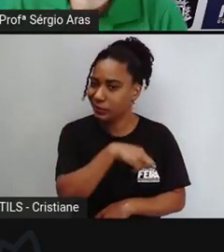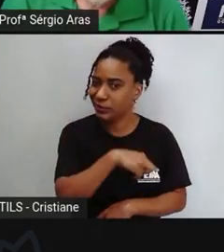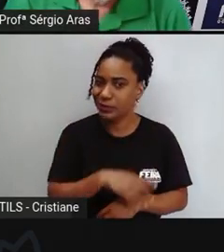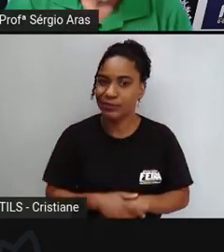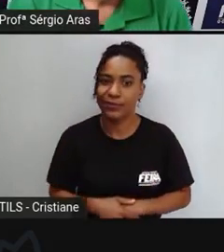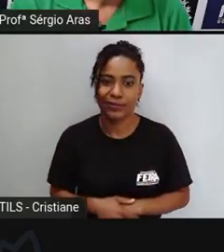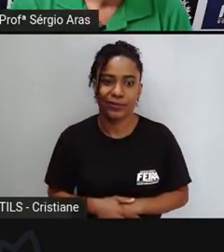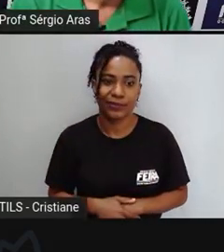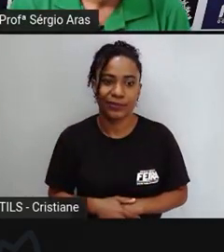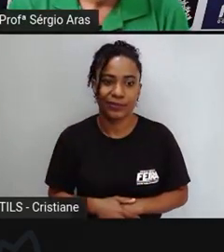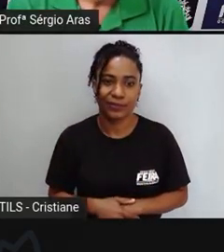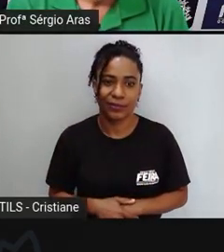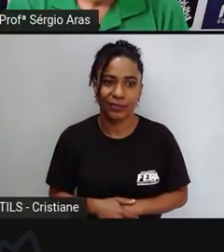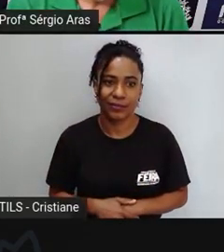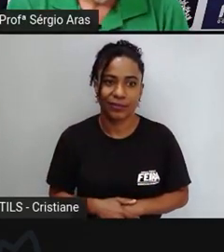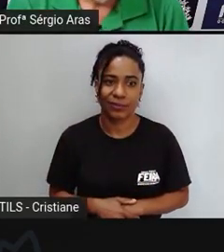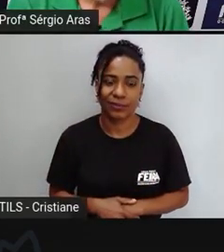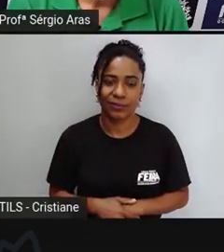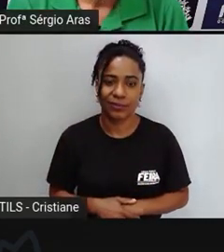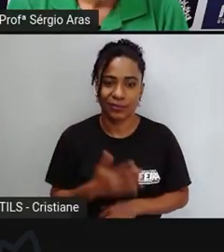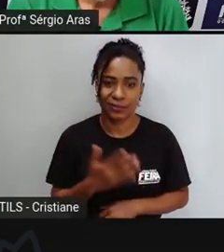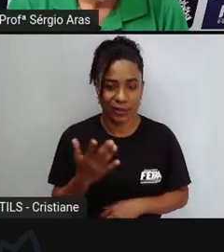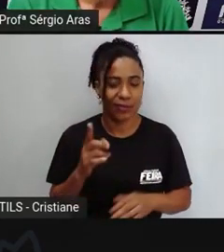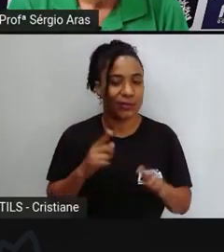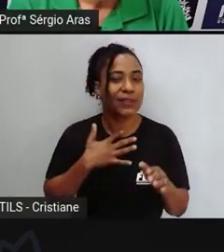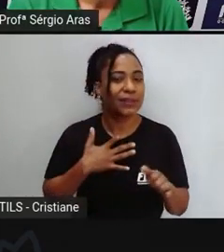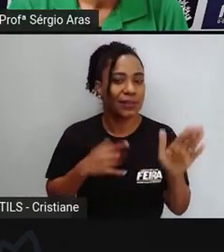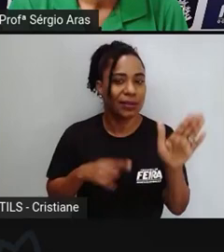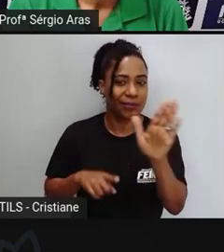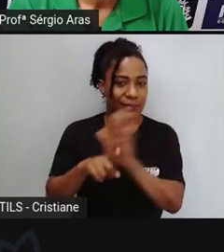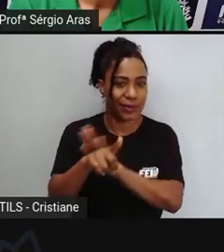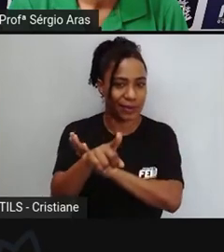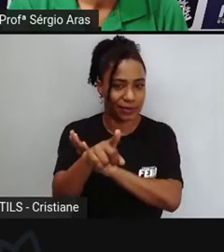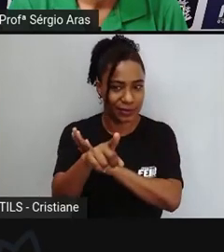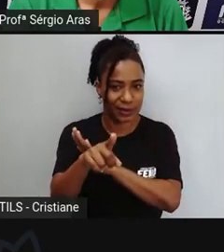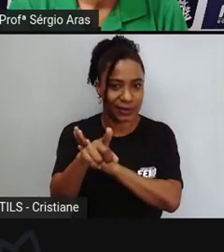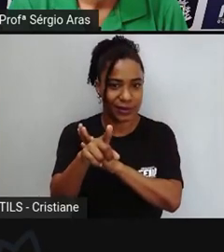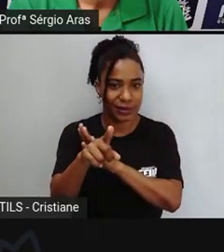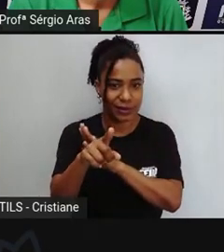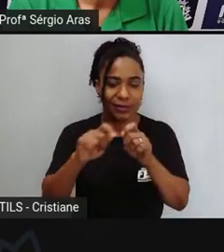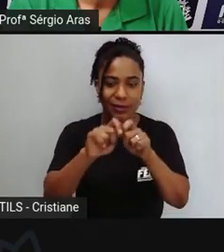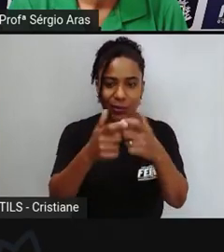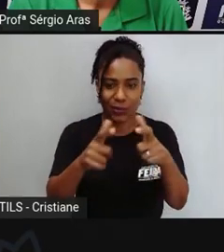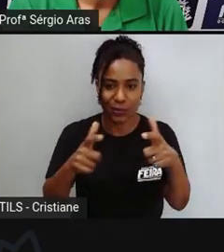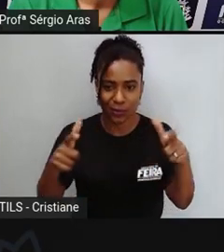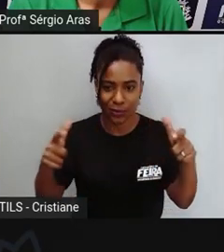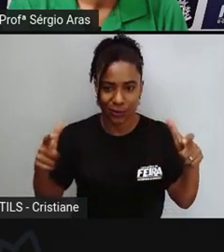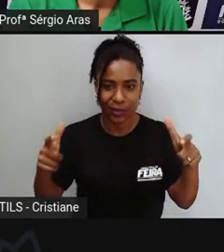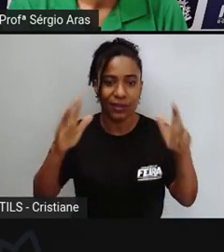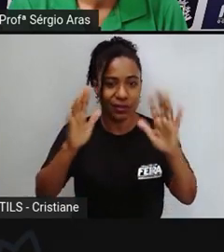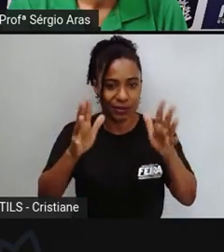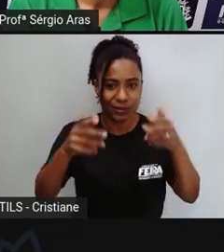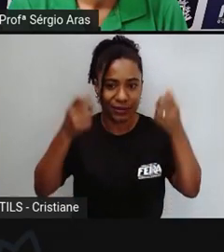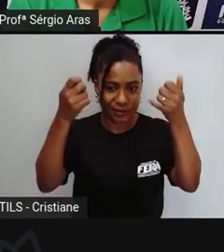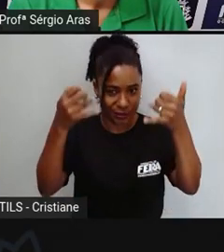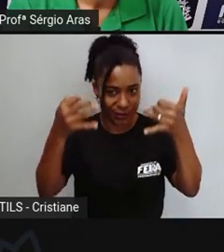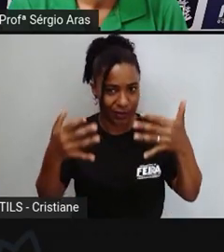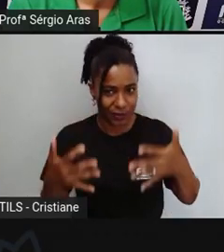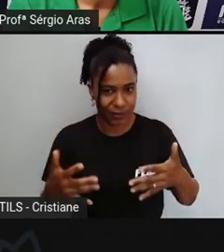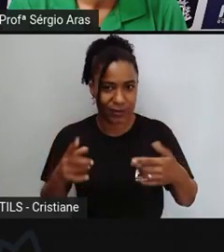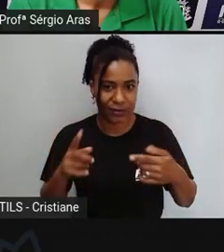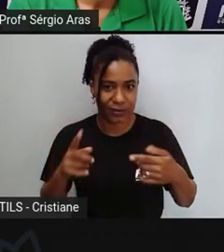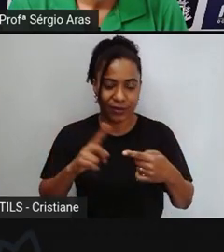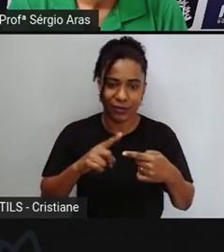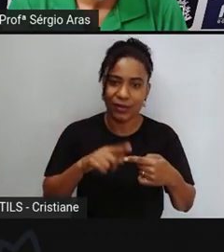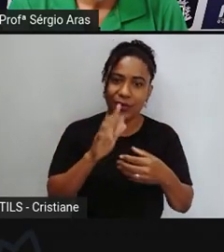eu faria uma pergunta agora sobre outros fatores que impactam as lagoas mas eu acho que a gente já percorreu isso daí a gente falou sobre o esgoto